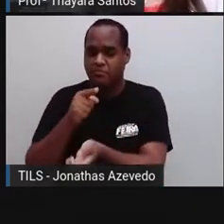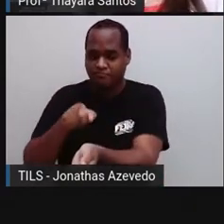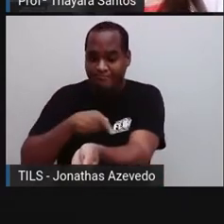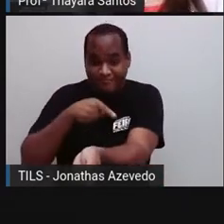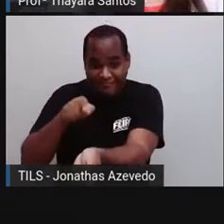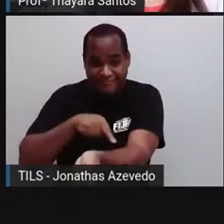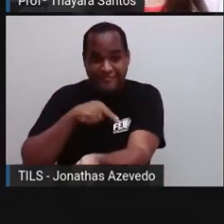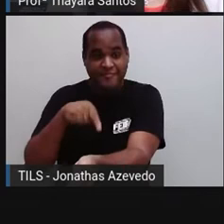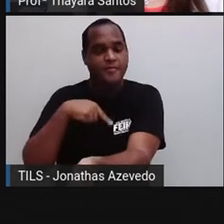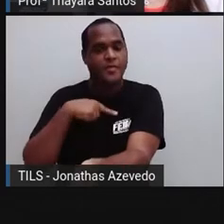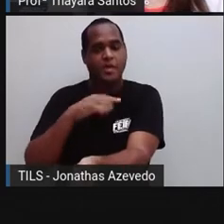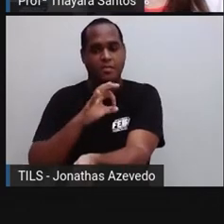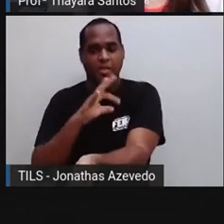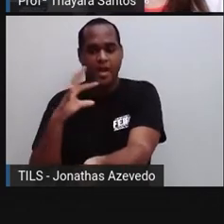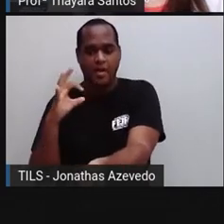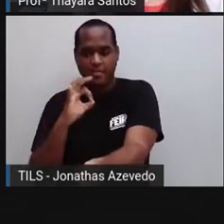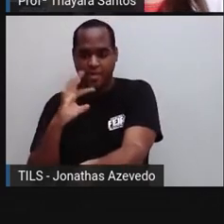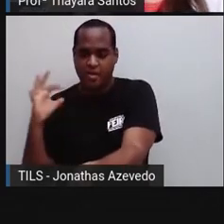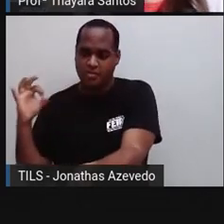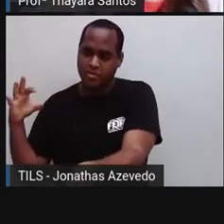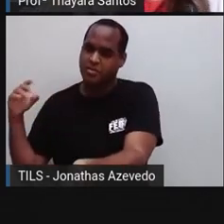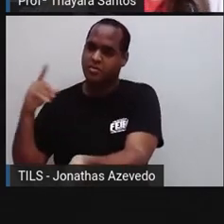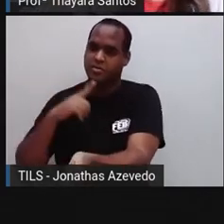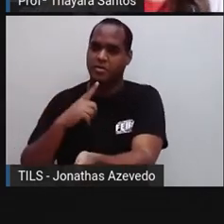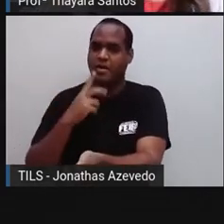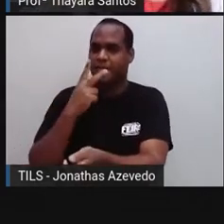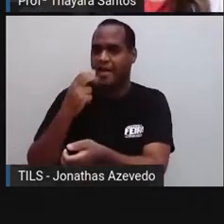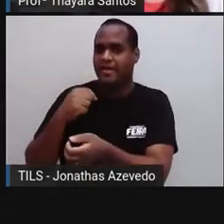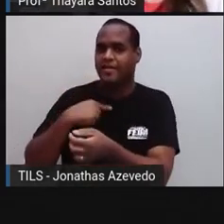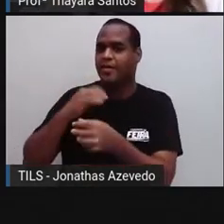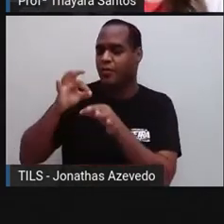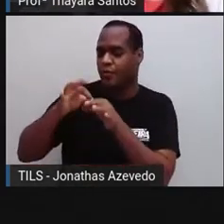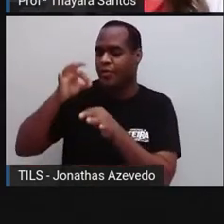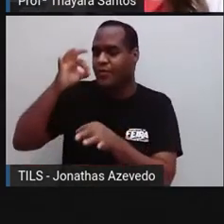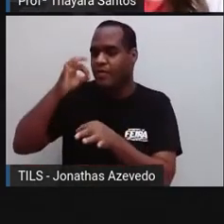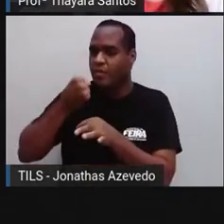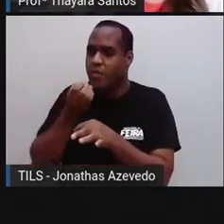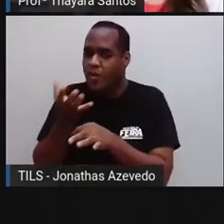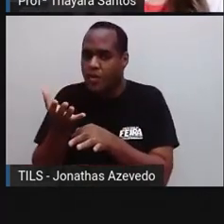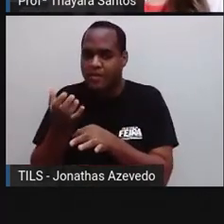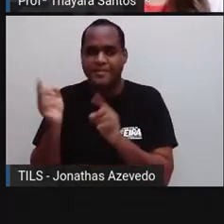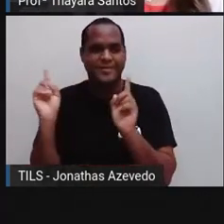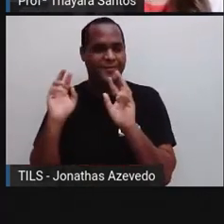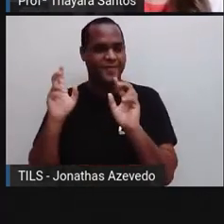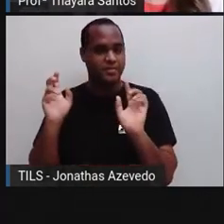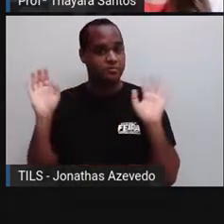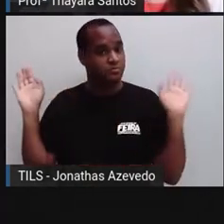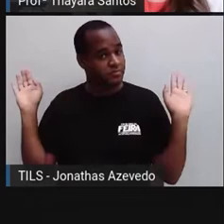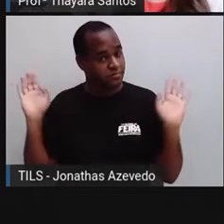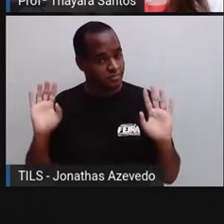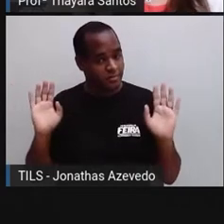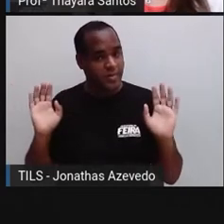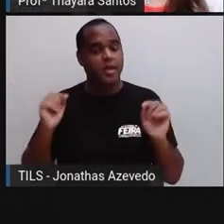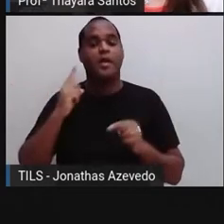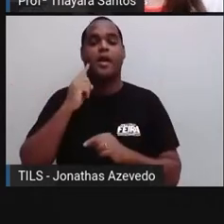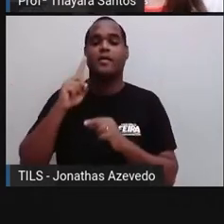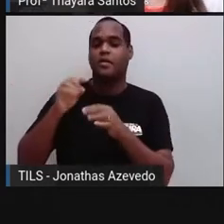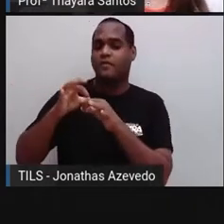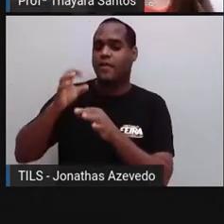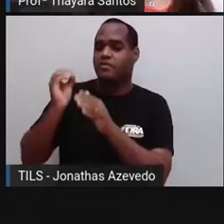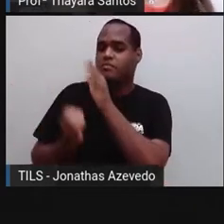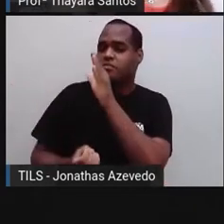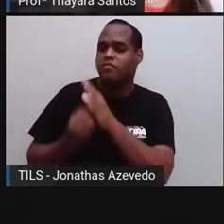sanguínea, em vez de ser por meio de um duto, de um canal. Então, ela produz a substância e libera